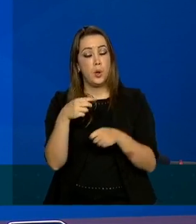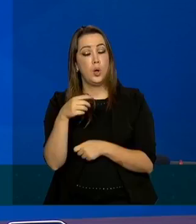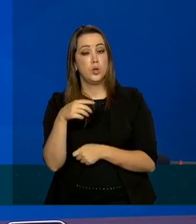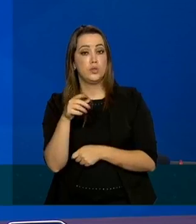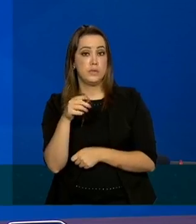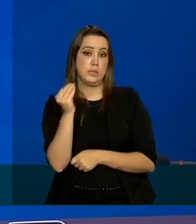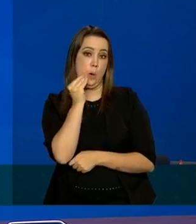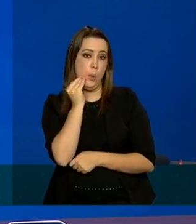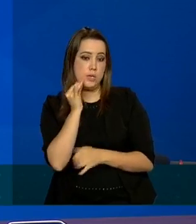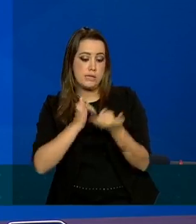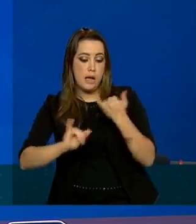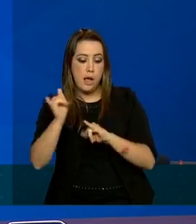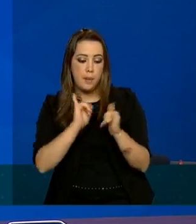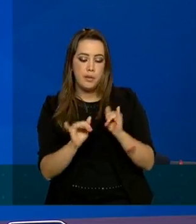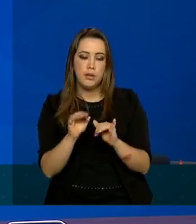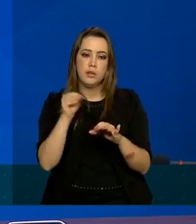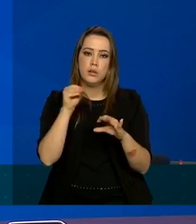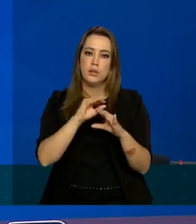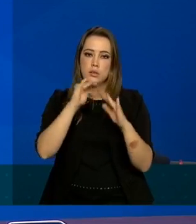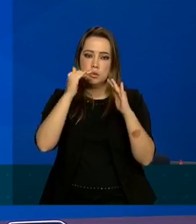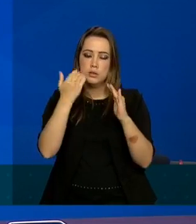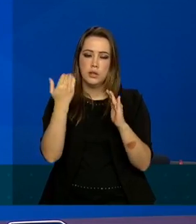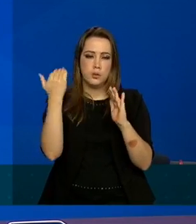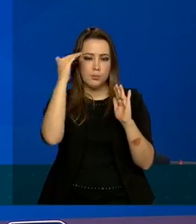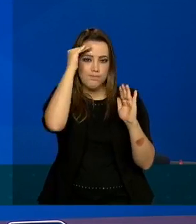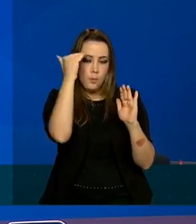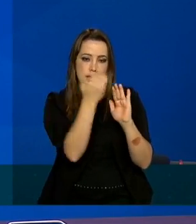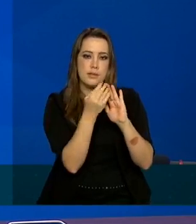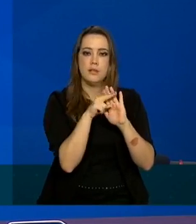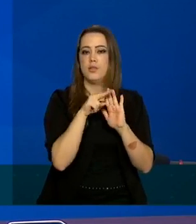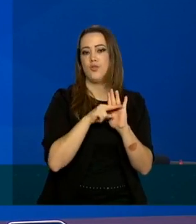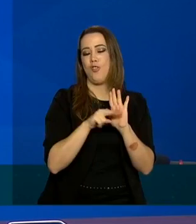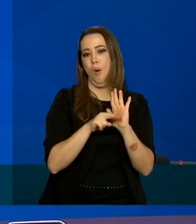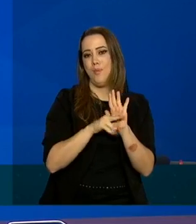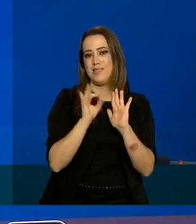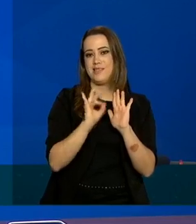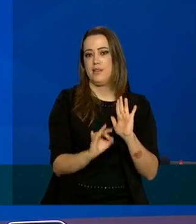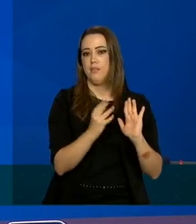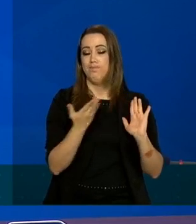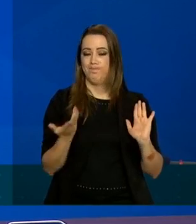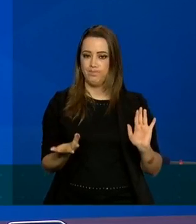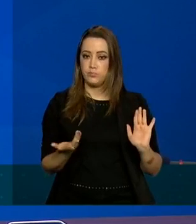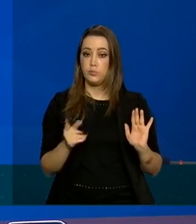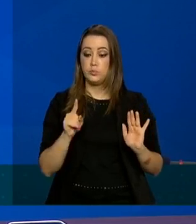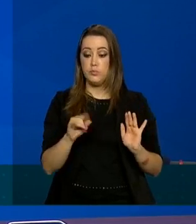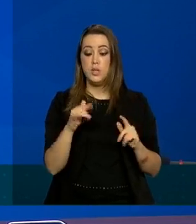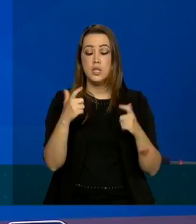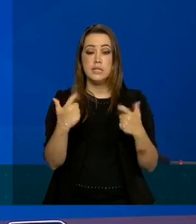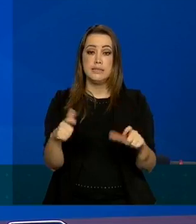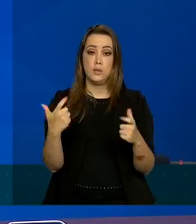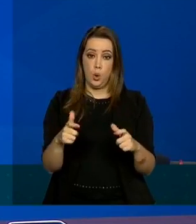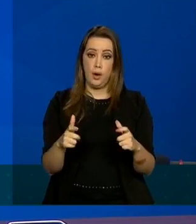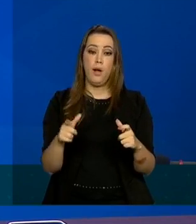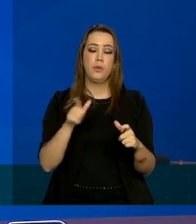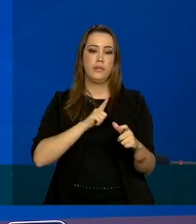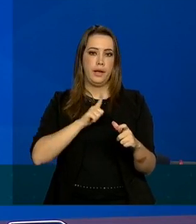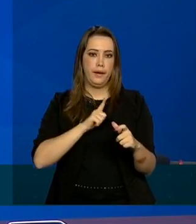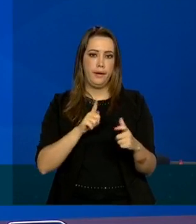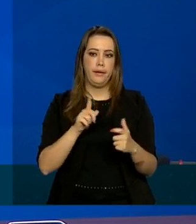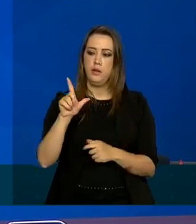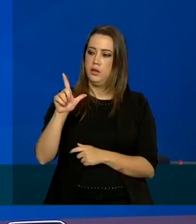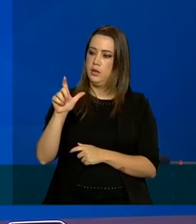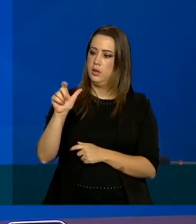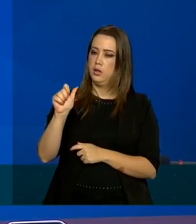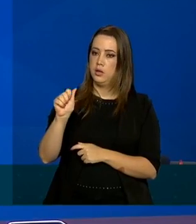dentro das condições ideais uma vez que esse laboratório apresenta isso e o LACEN